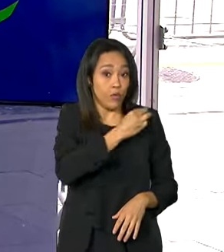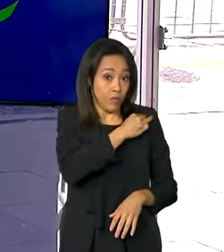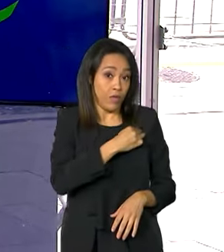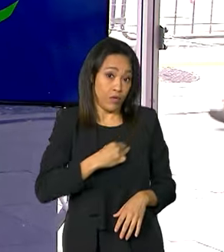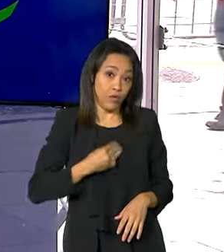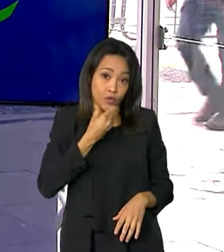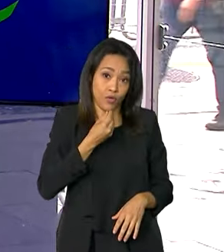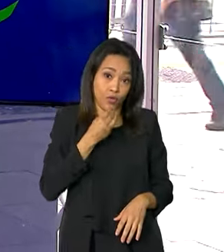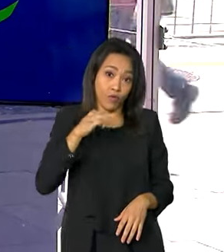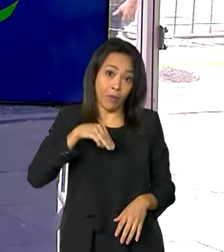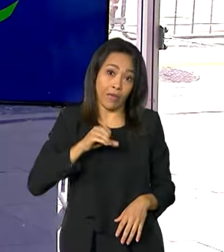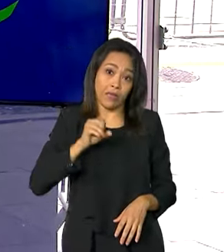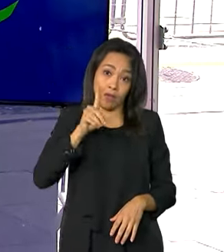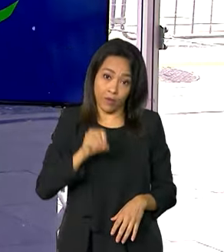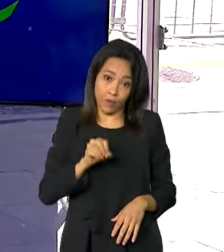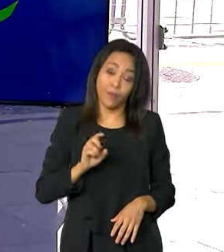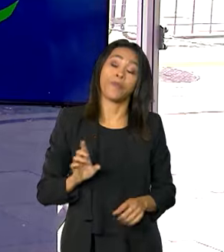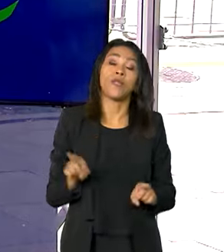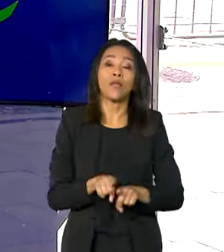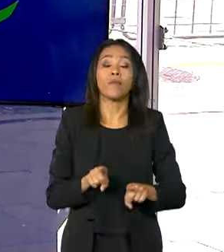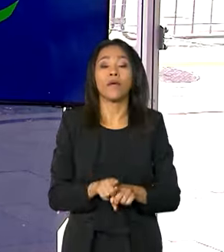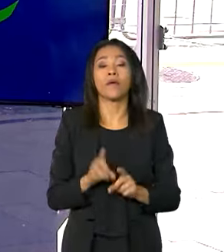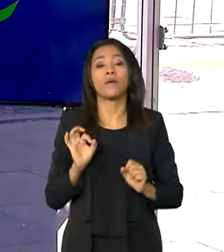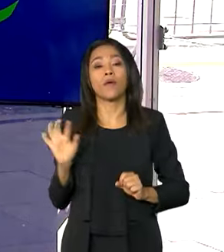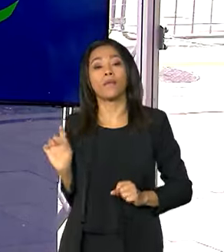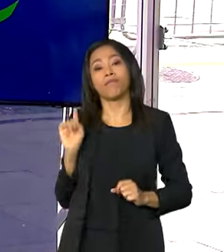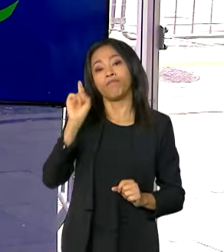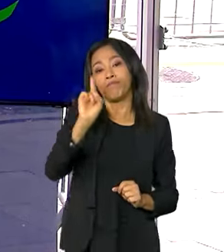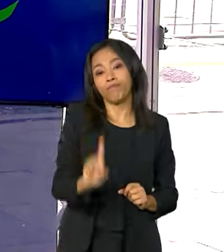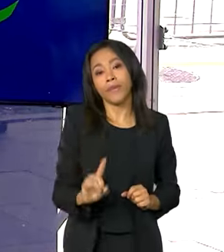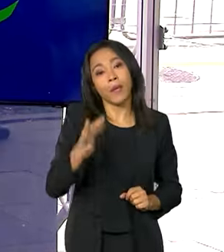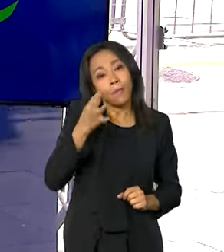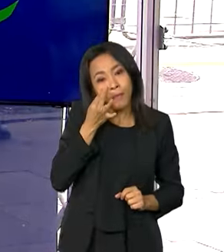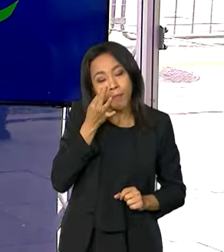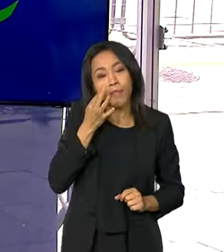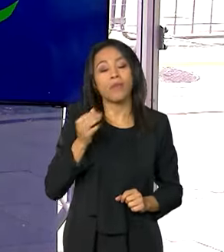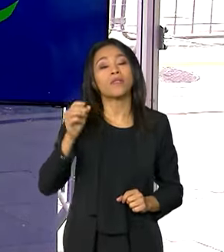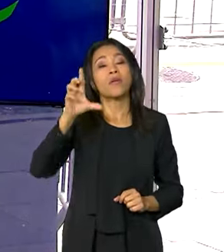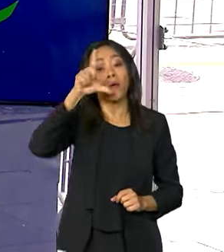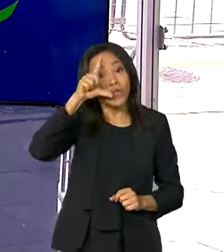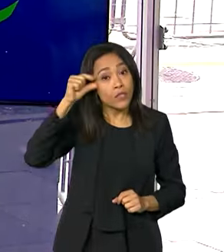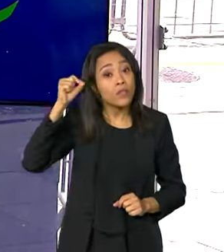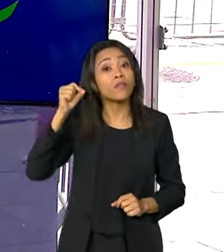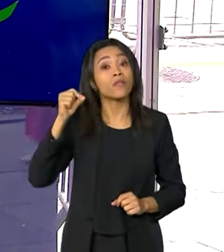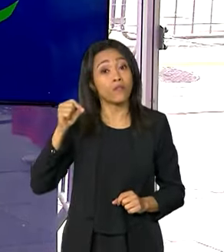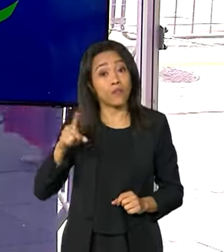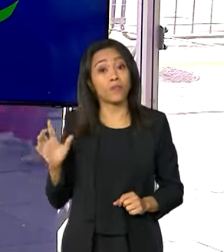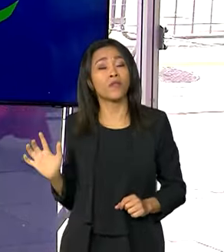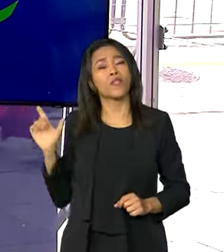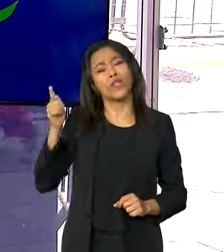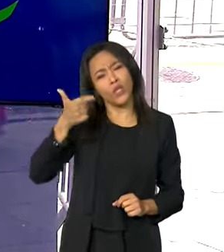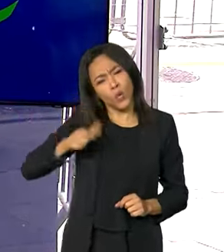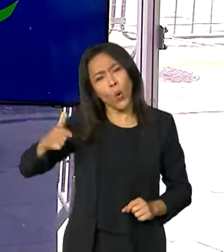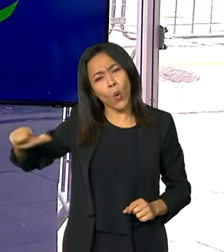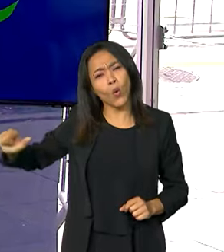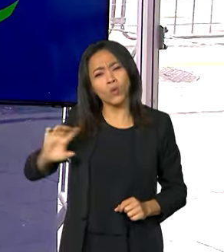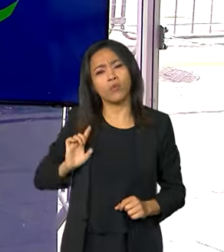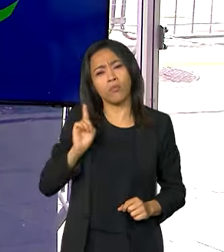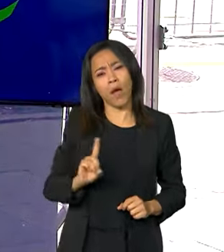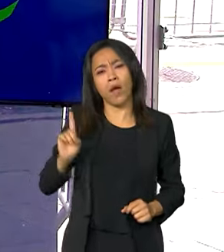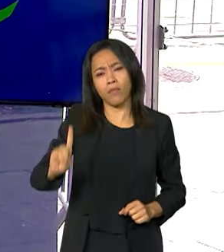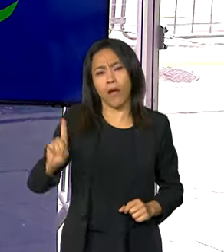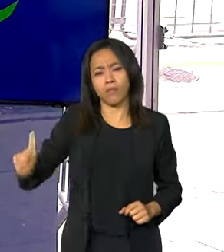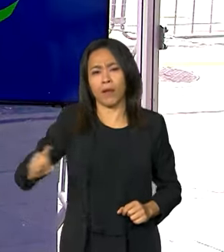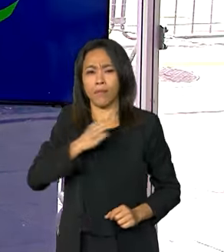agora há pouco. Também está prevista a participação da Primeira-Dama, Janja da Silva e outros ministros. Mas antes